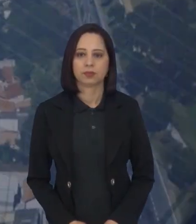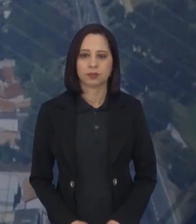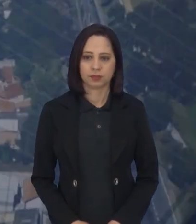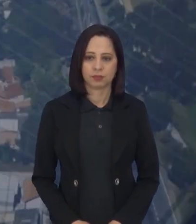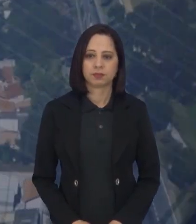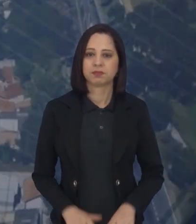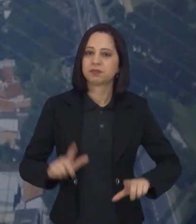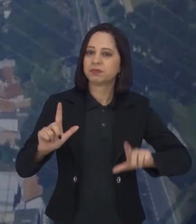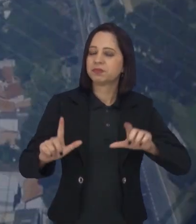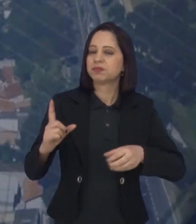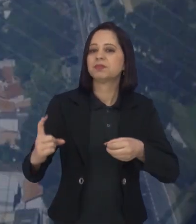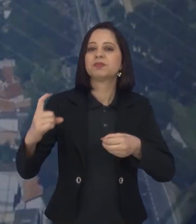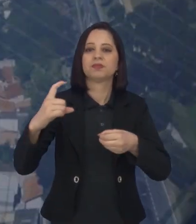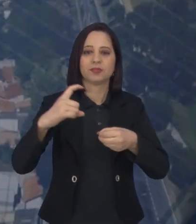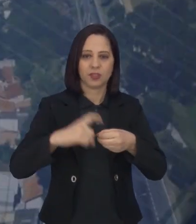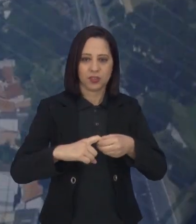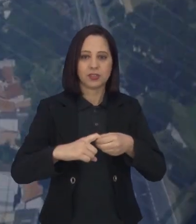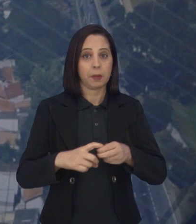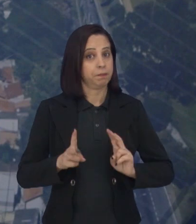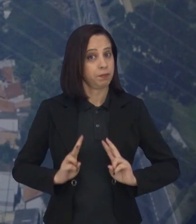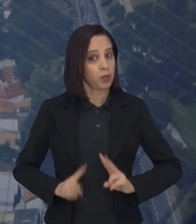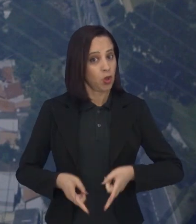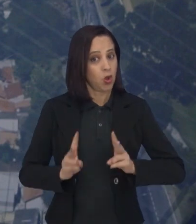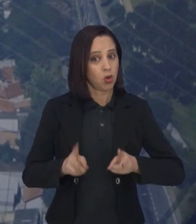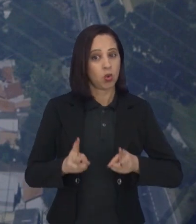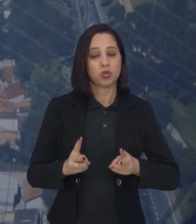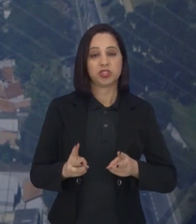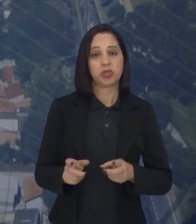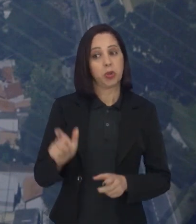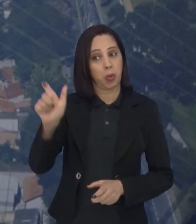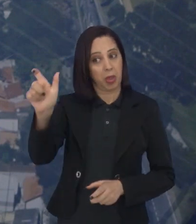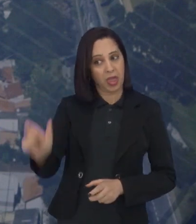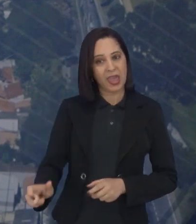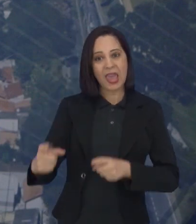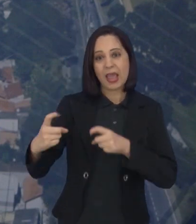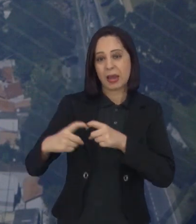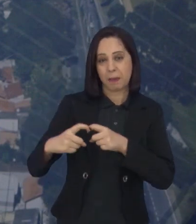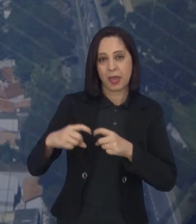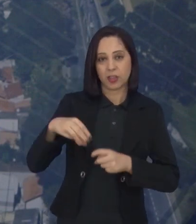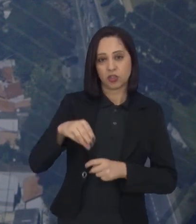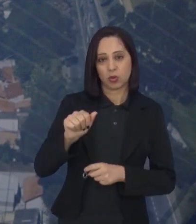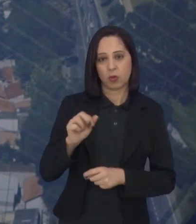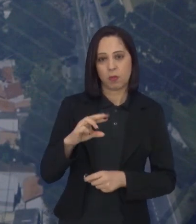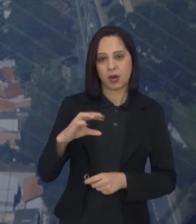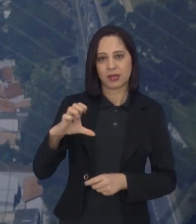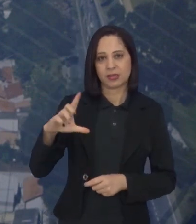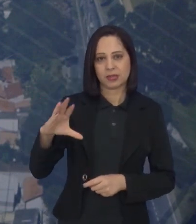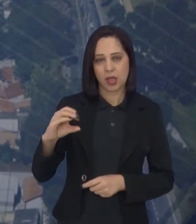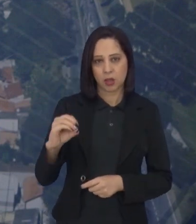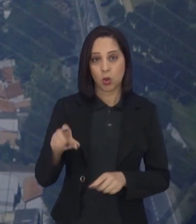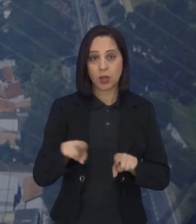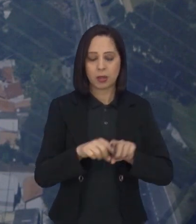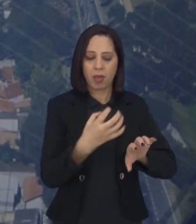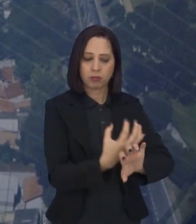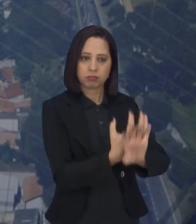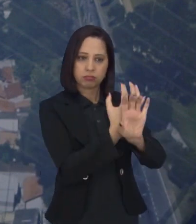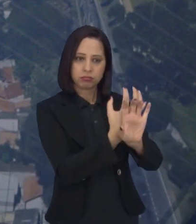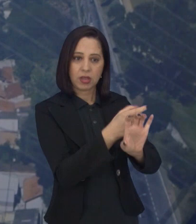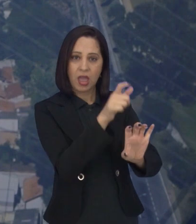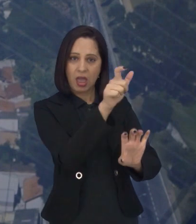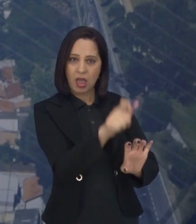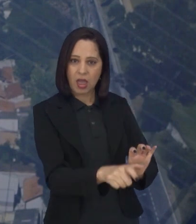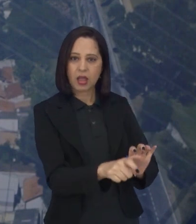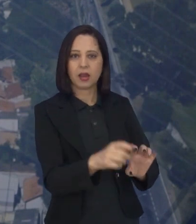De volta com o Diálogos, nós continuamos com o médico Marcelo de Freitas. E também de forma remota, nós estamos conversando